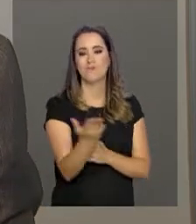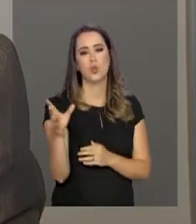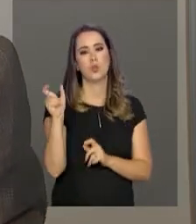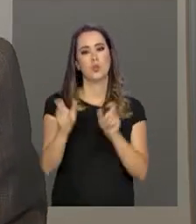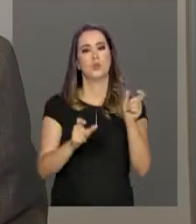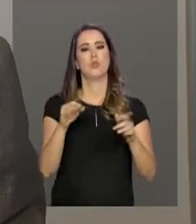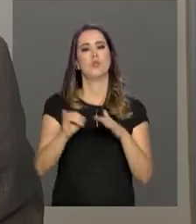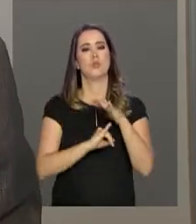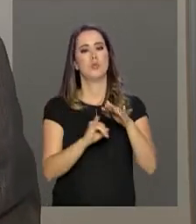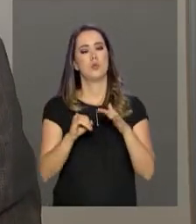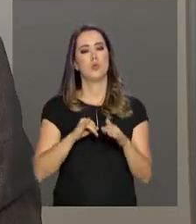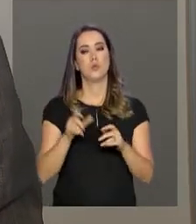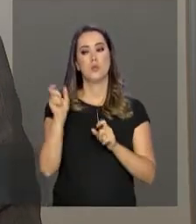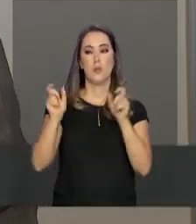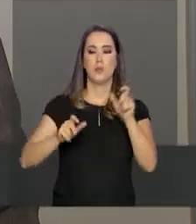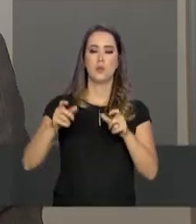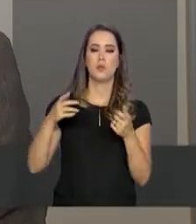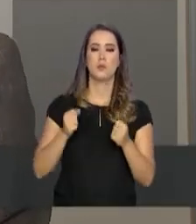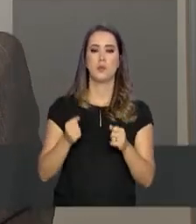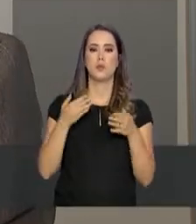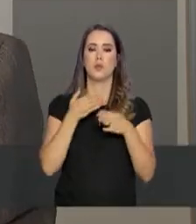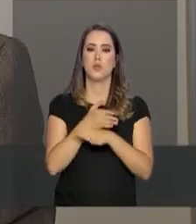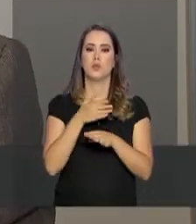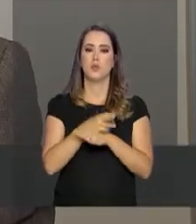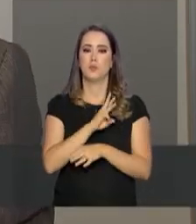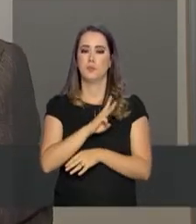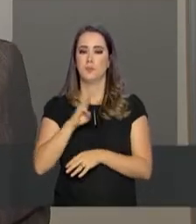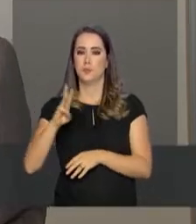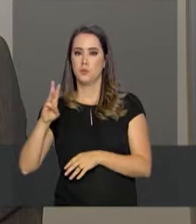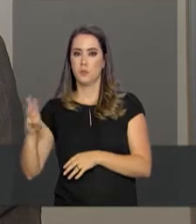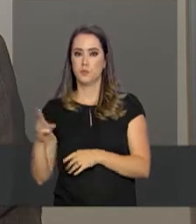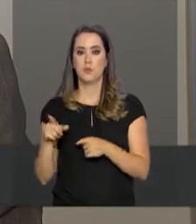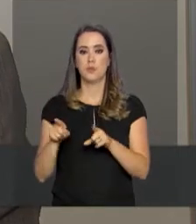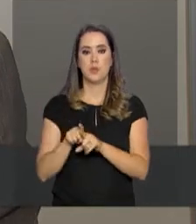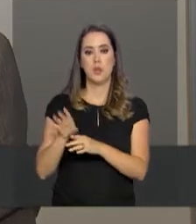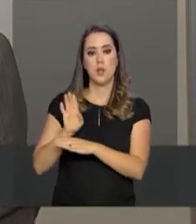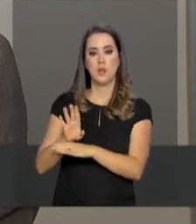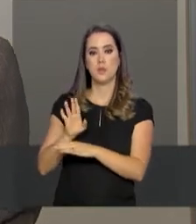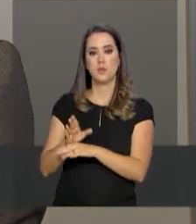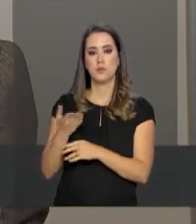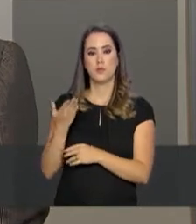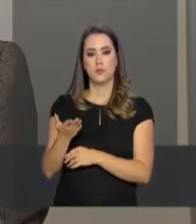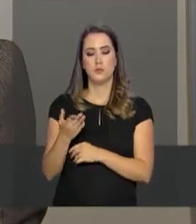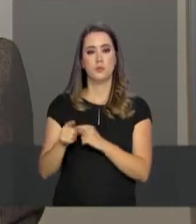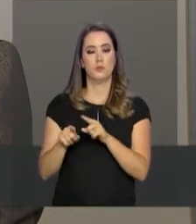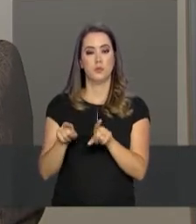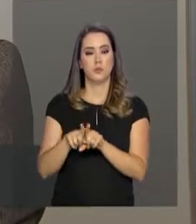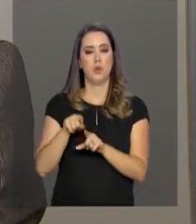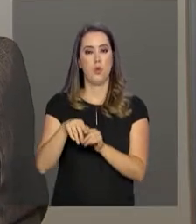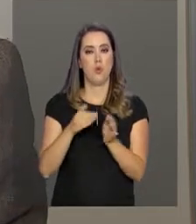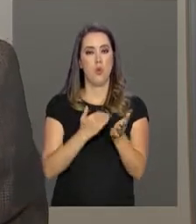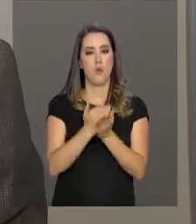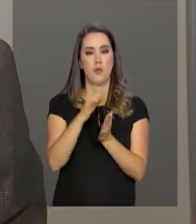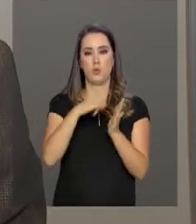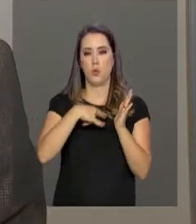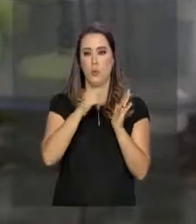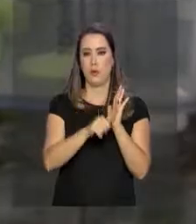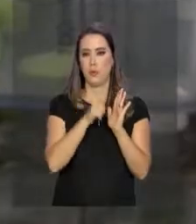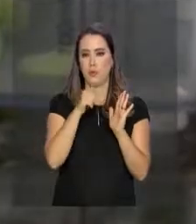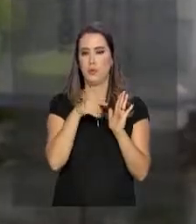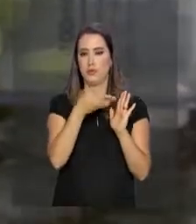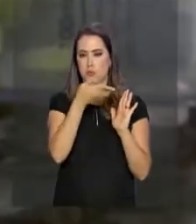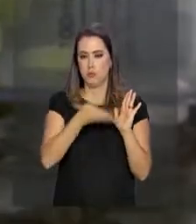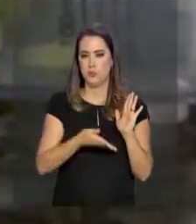as instituições. Quem puder, entre no site do Ministério e envie suas contribuições. O documento inicial, a versão inicial, está lá à disposição.